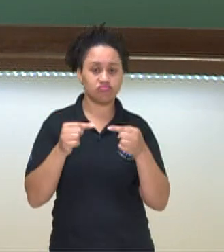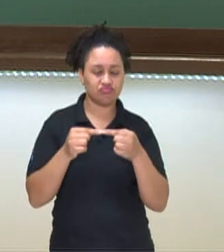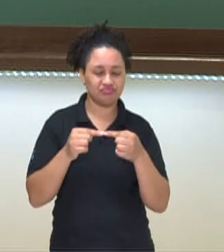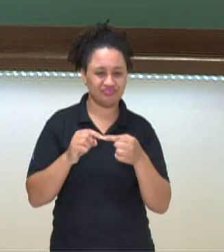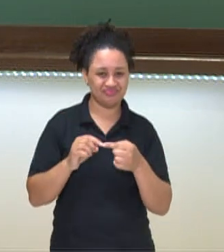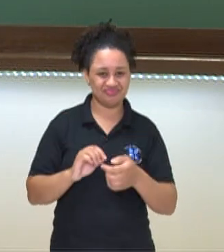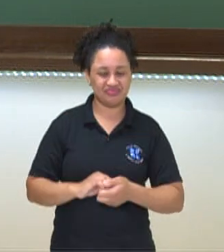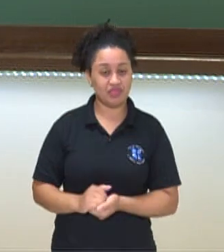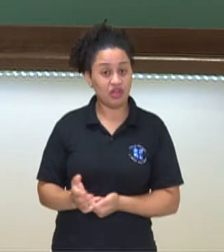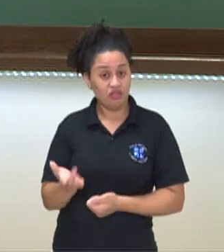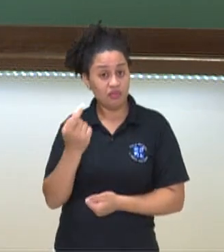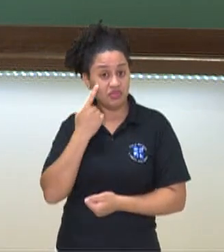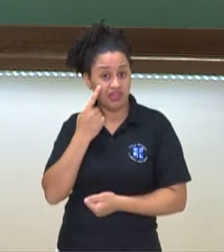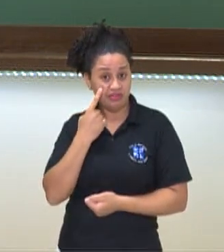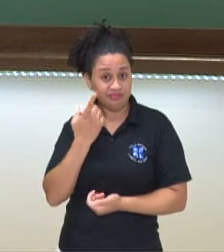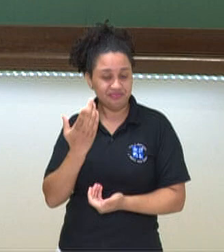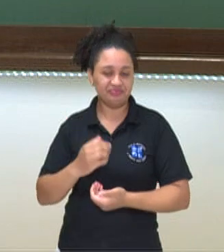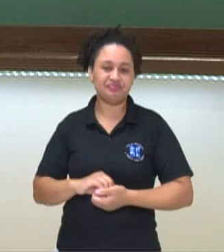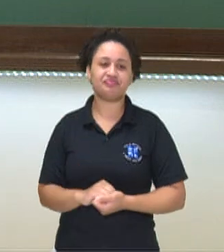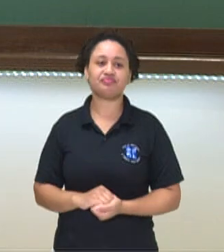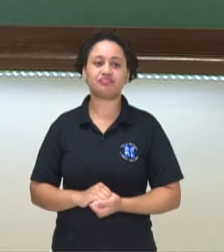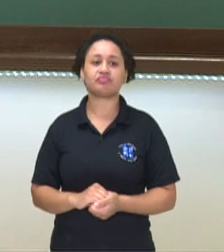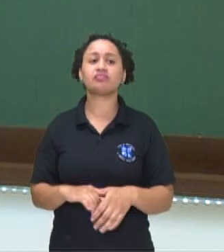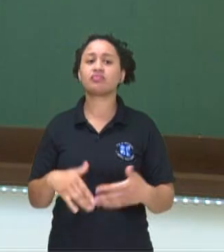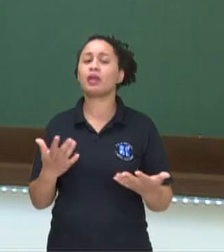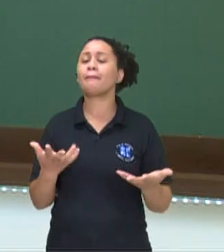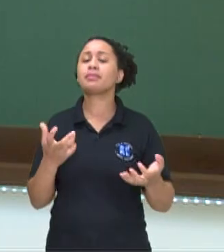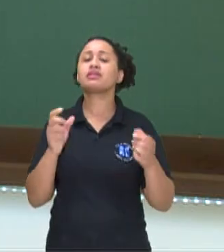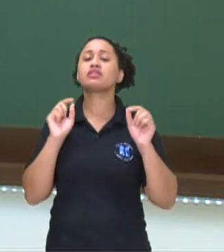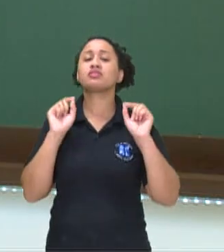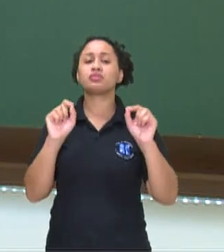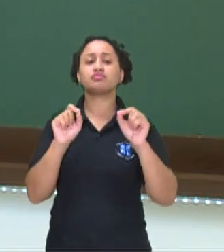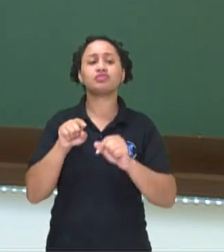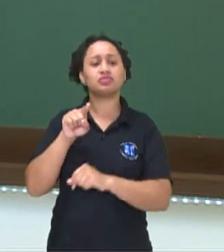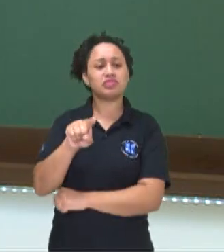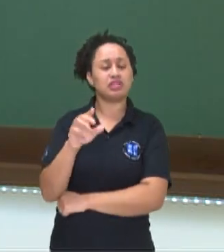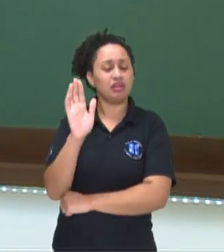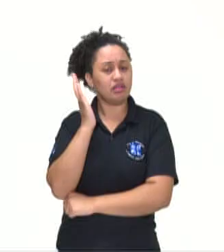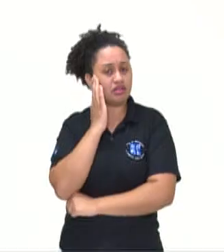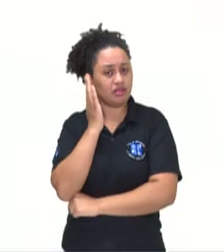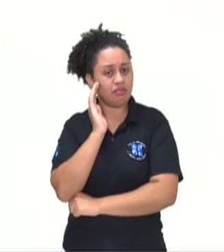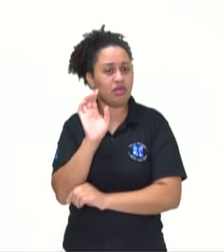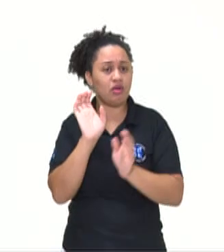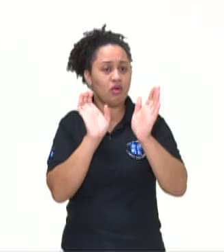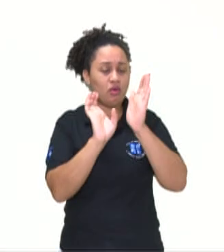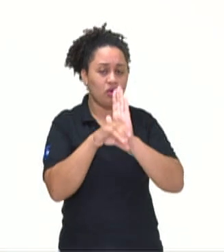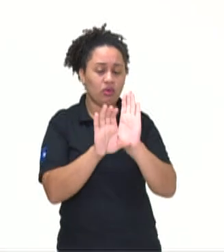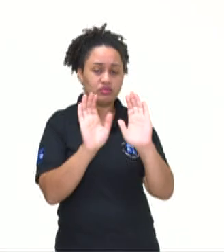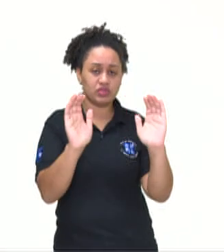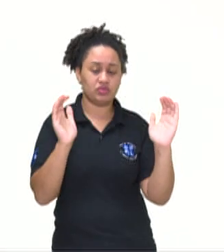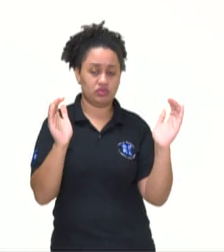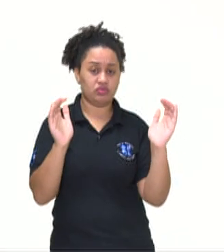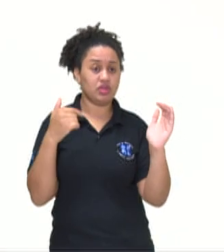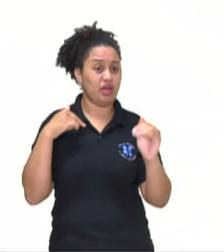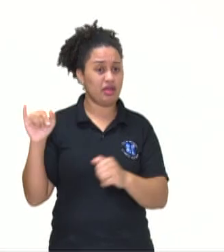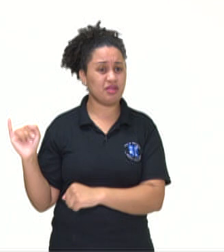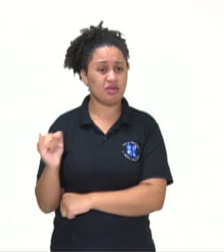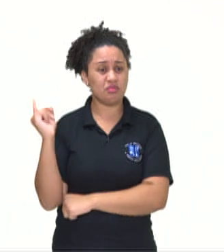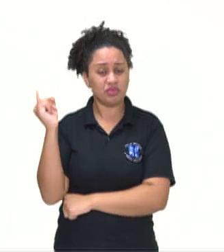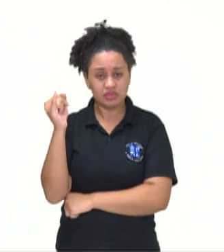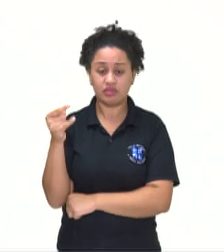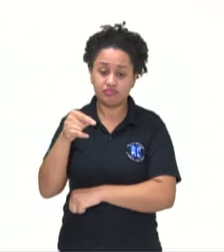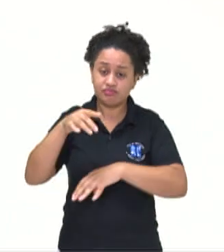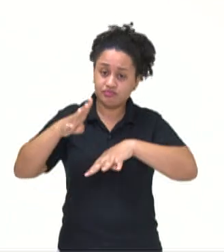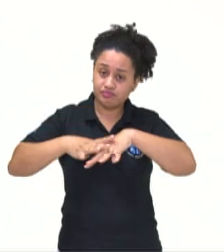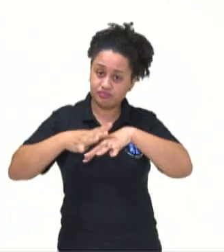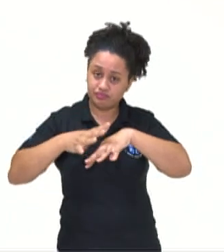tudo bem? Bora lá com professora? Então, olha só, você sabia que o conceito de função é importantíssimo